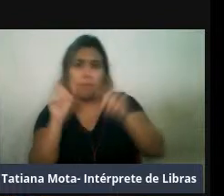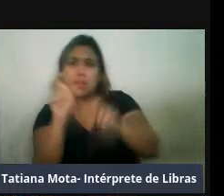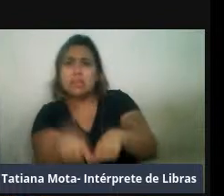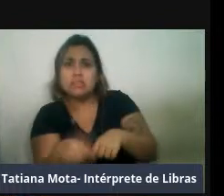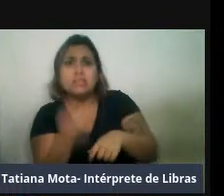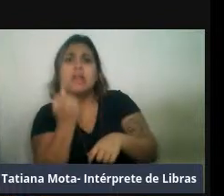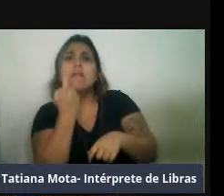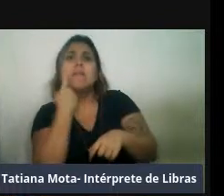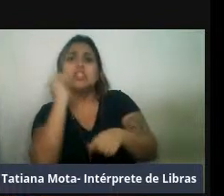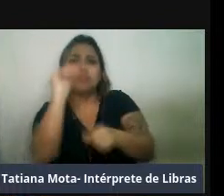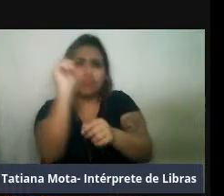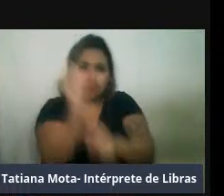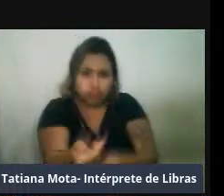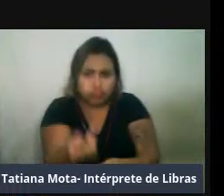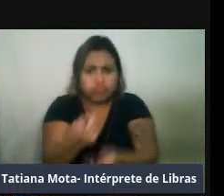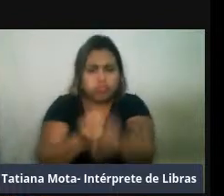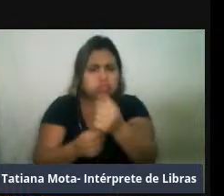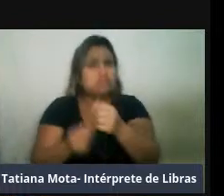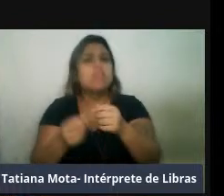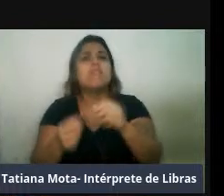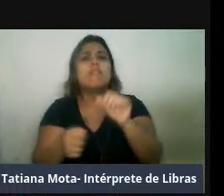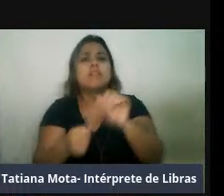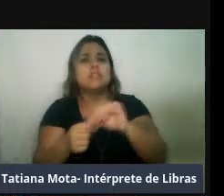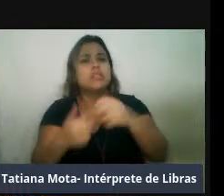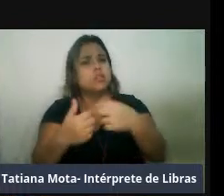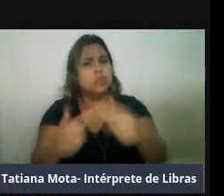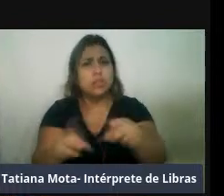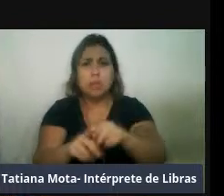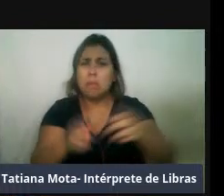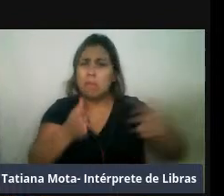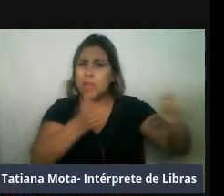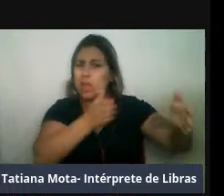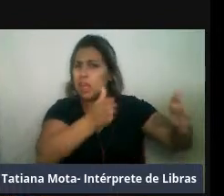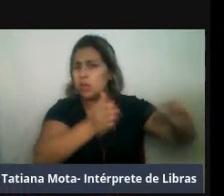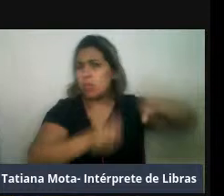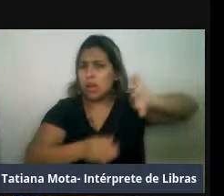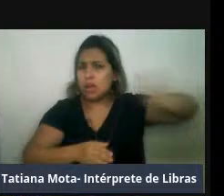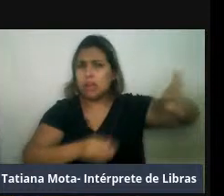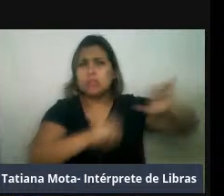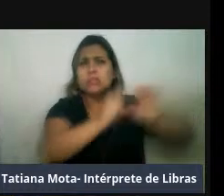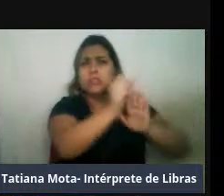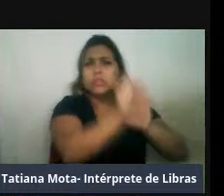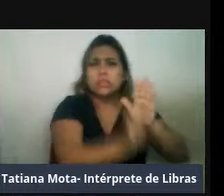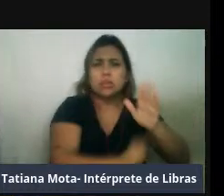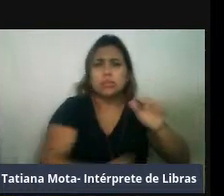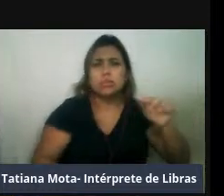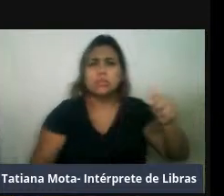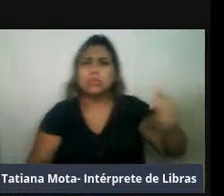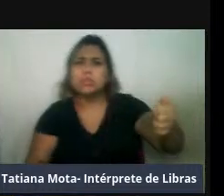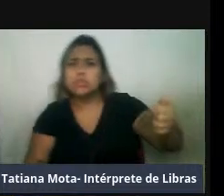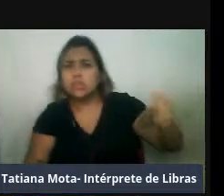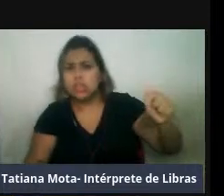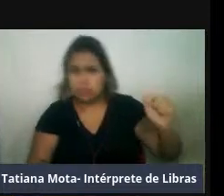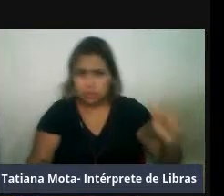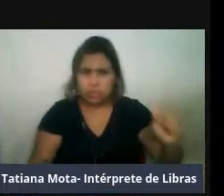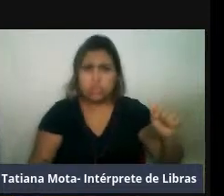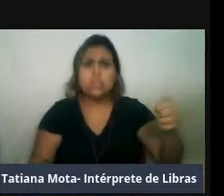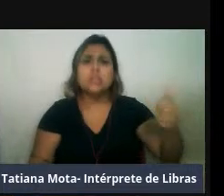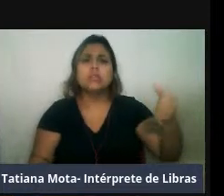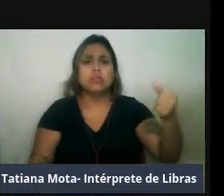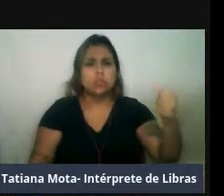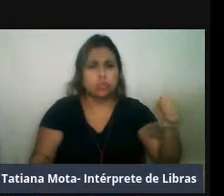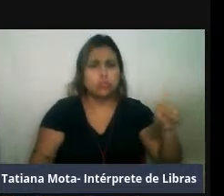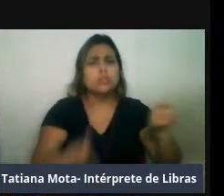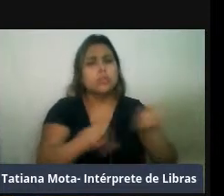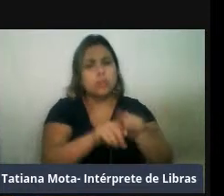então os exploradores, os colonizadores, naquele período lá, século XVII, XVIII, também caçaram esse animal até a extinção.